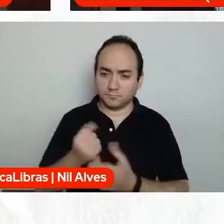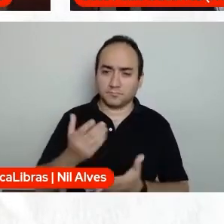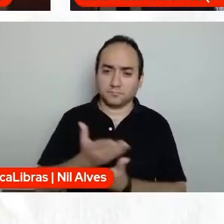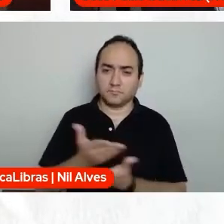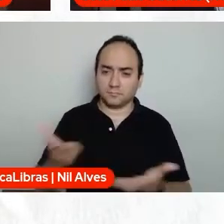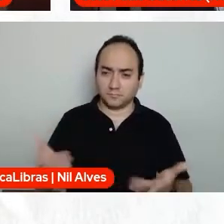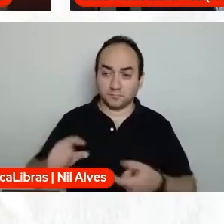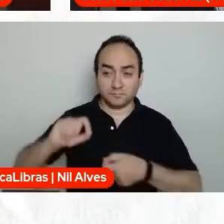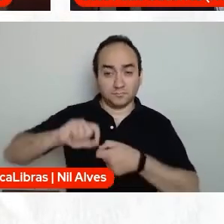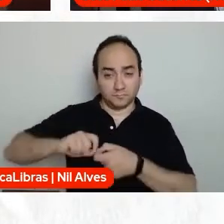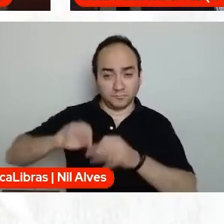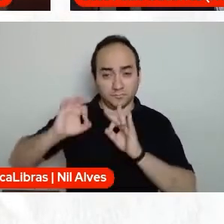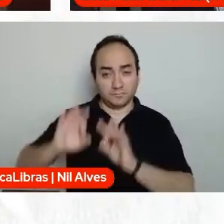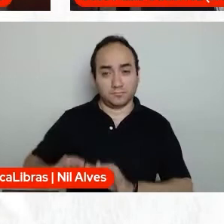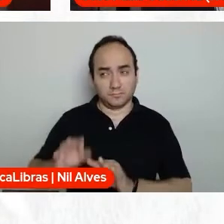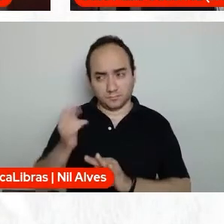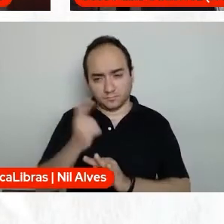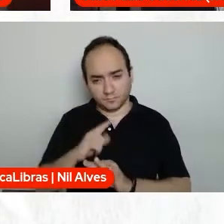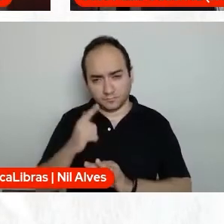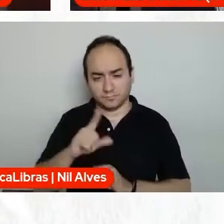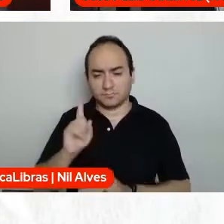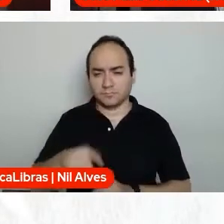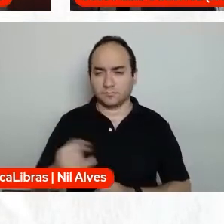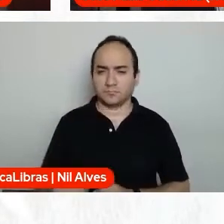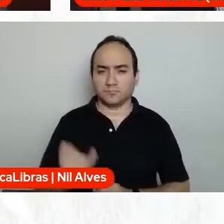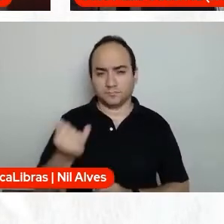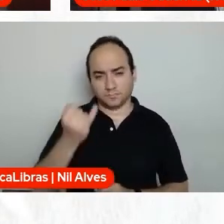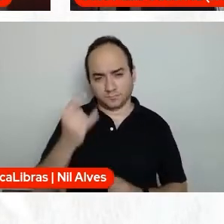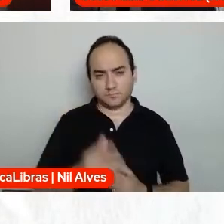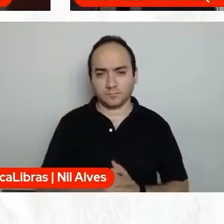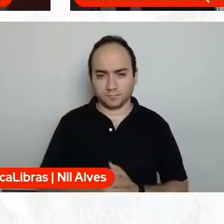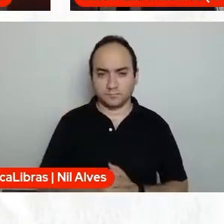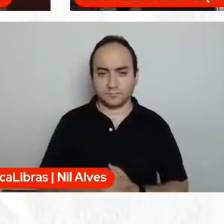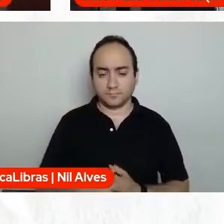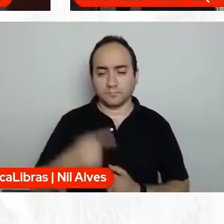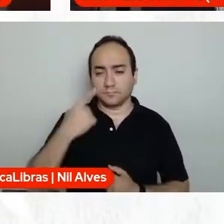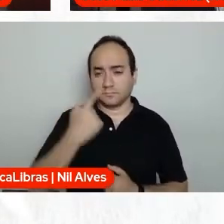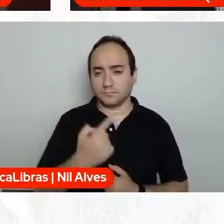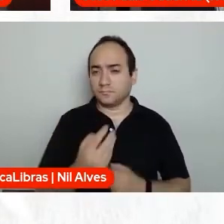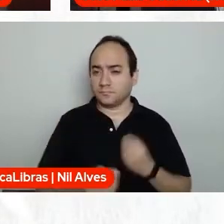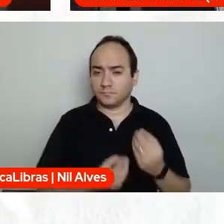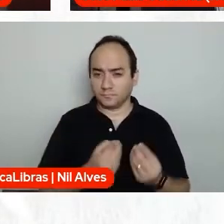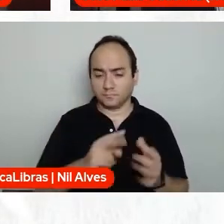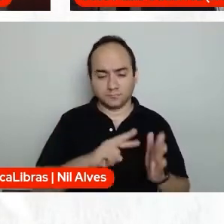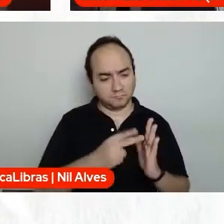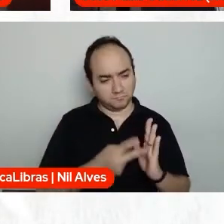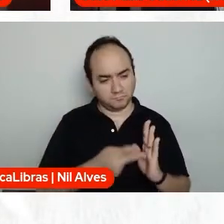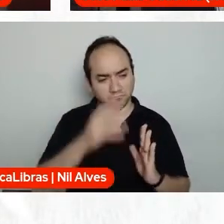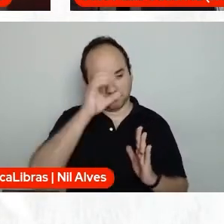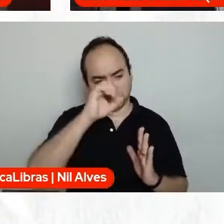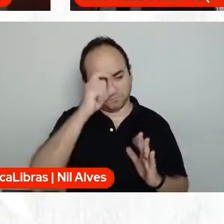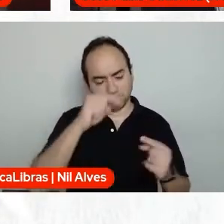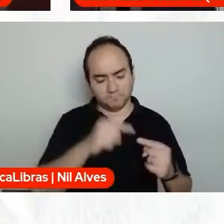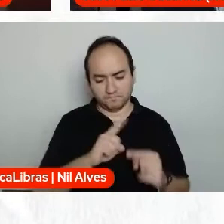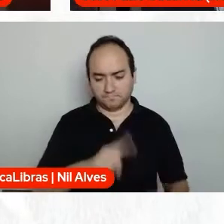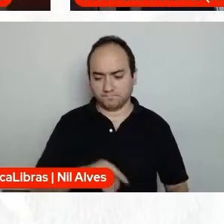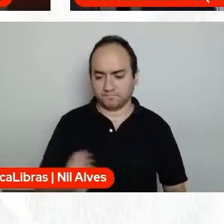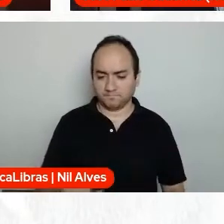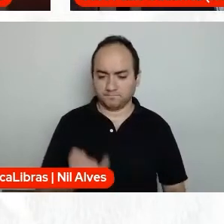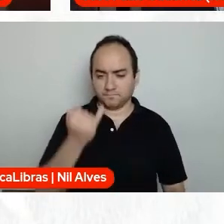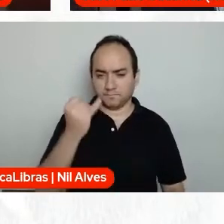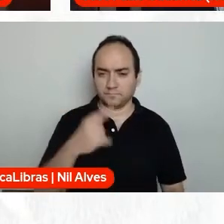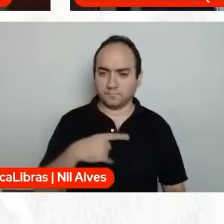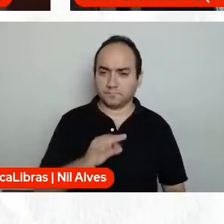execução seja plausível, é fundamental. Então, eles começam a ver significado na aprendizagem, né? Então,